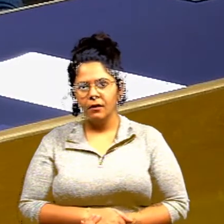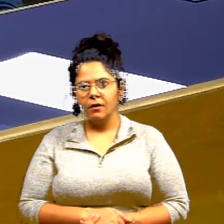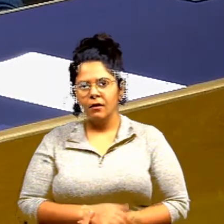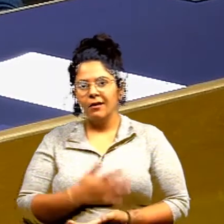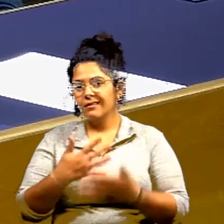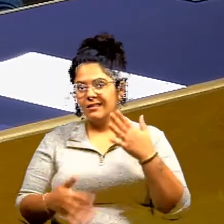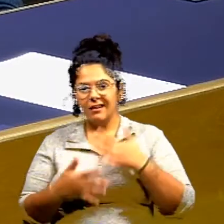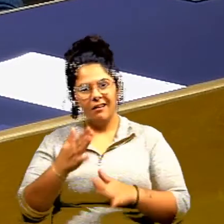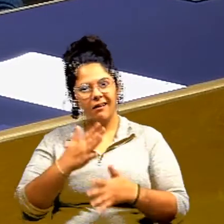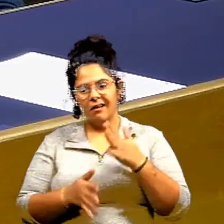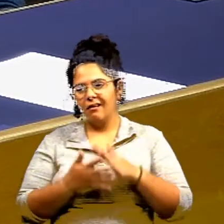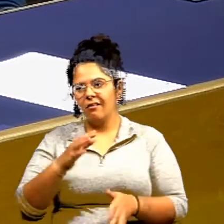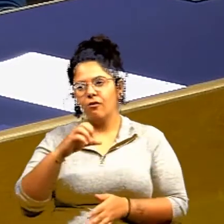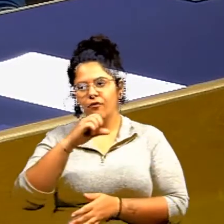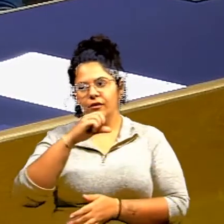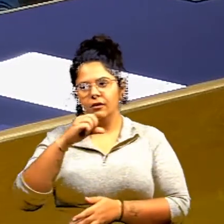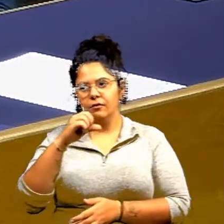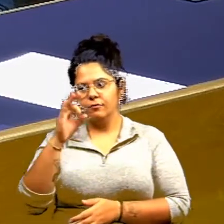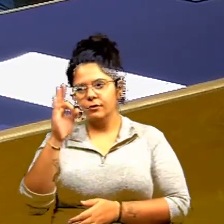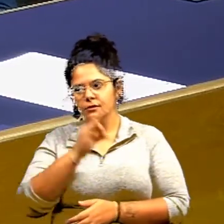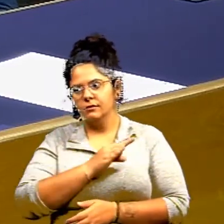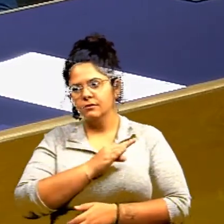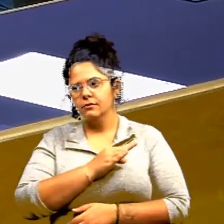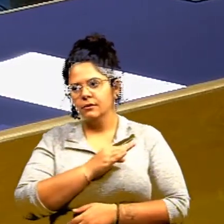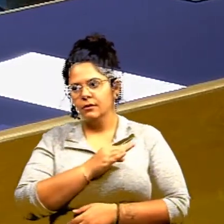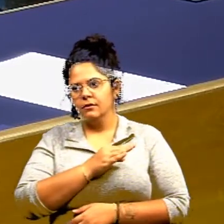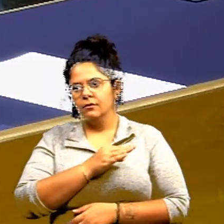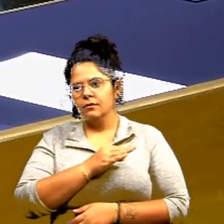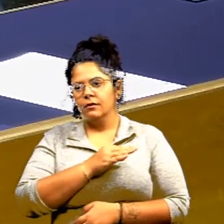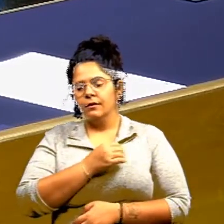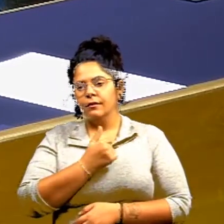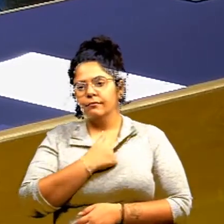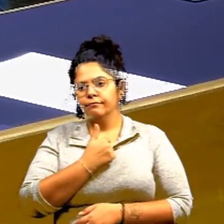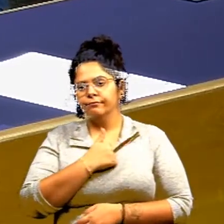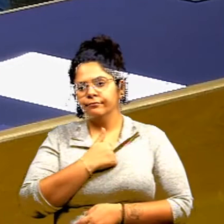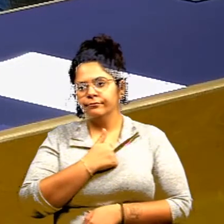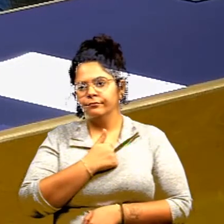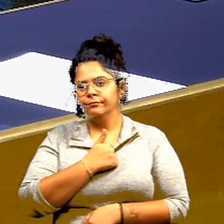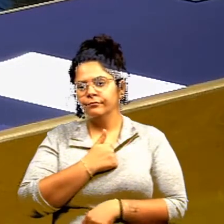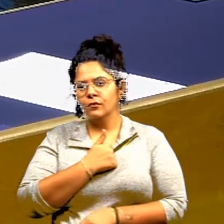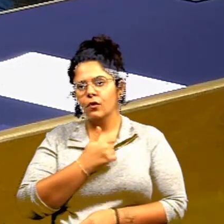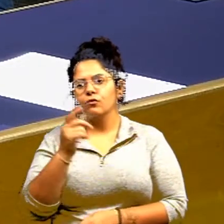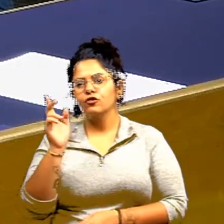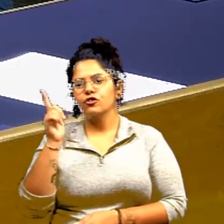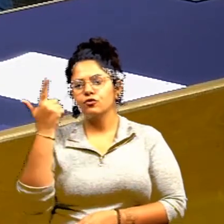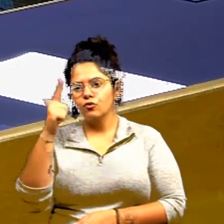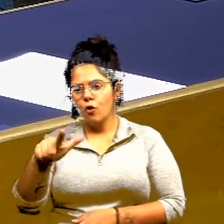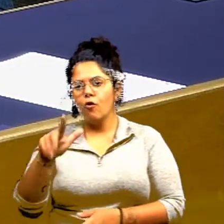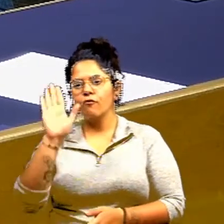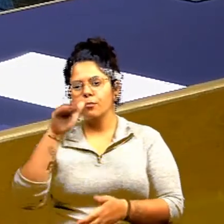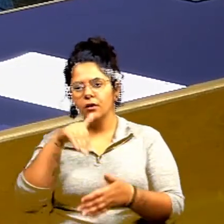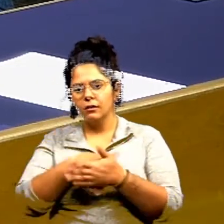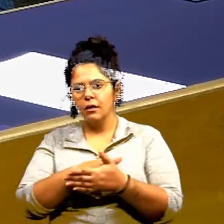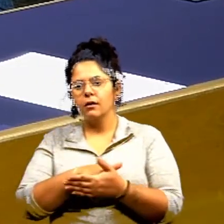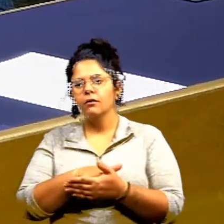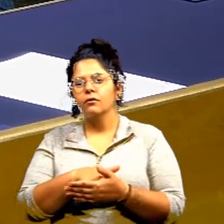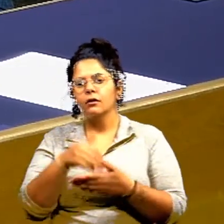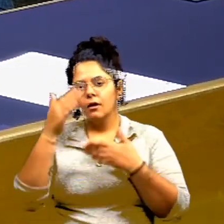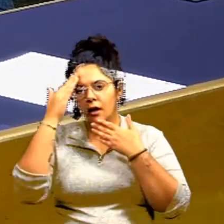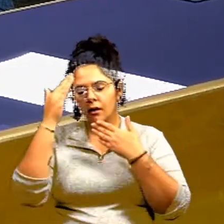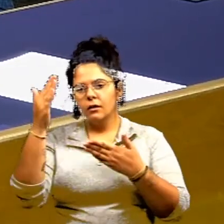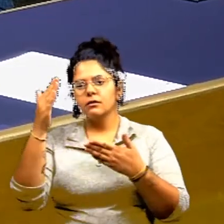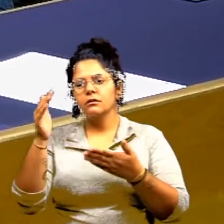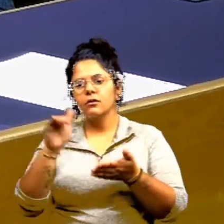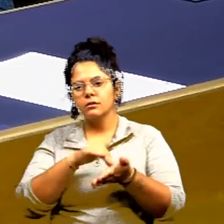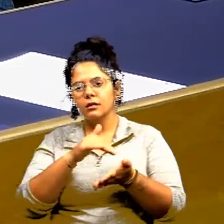estragar os 99% que foi eu da minha parte nem se eu tivesse o outro mandato de novo eu não poderia agradecer ao Paulo Ortegal